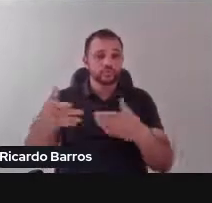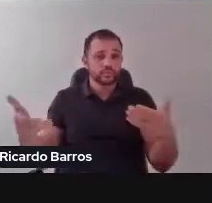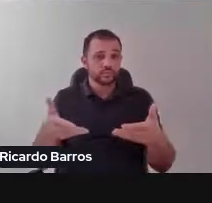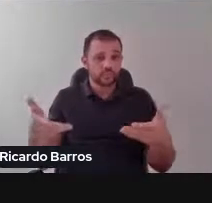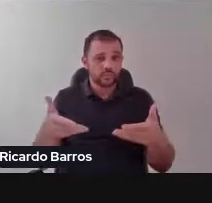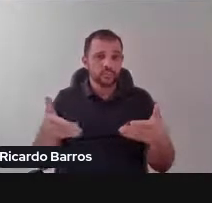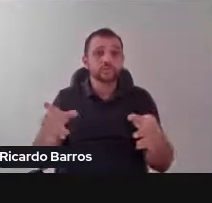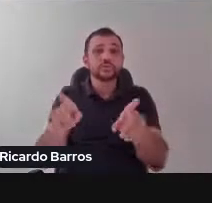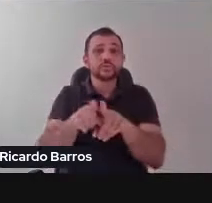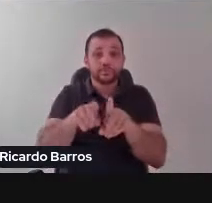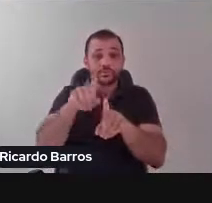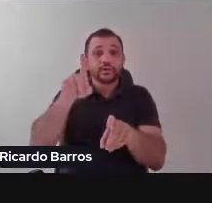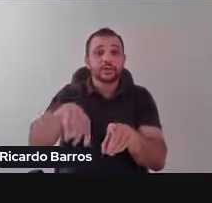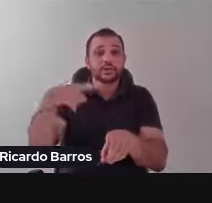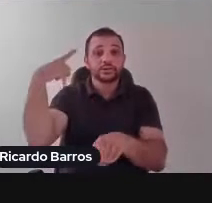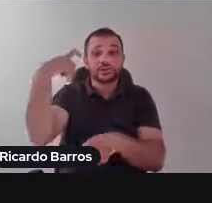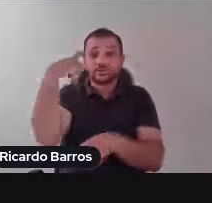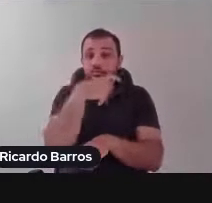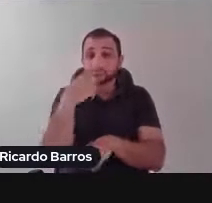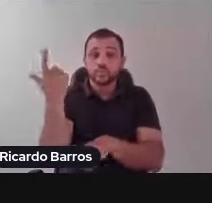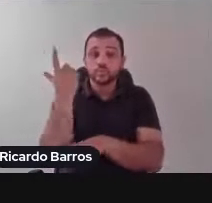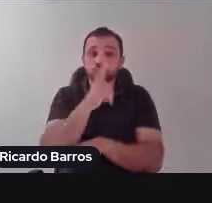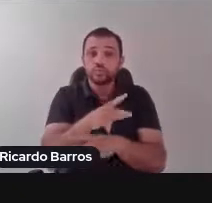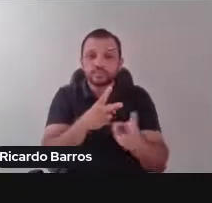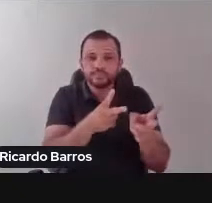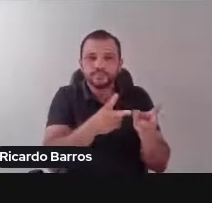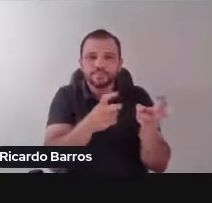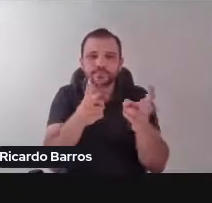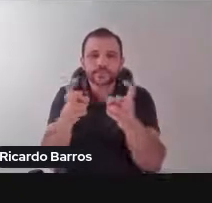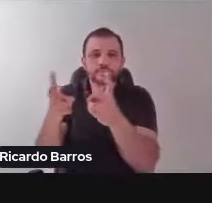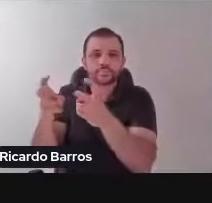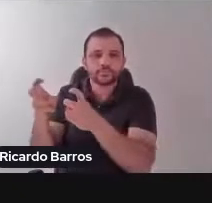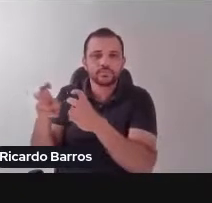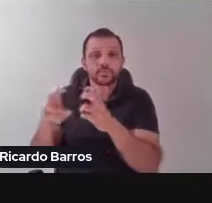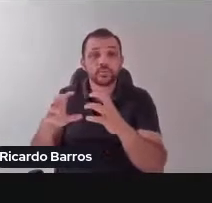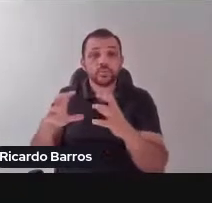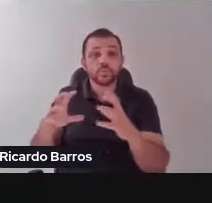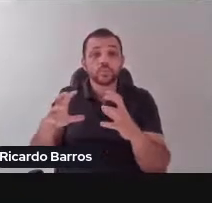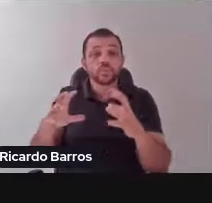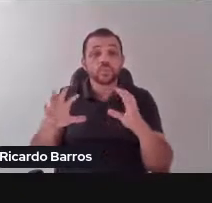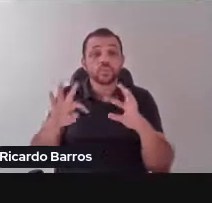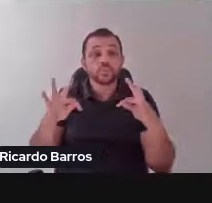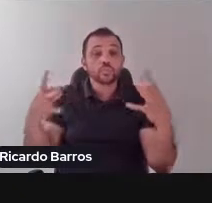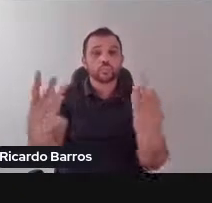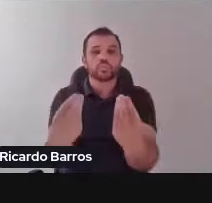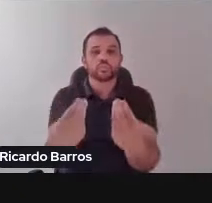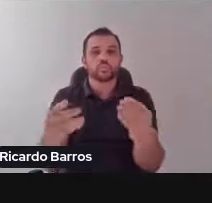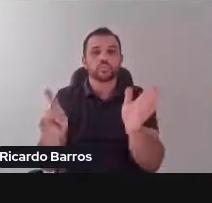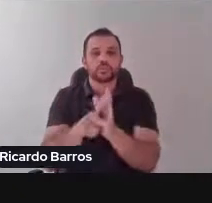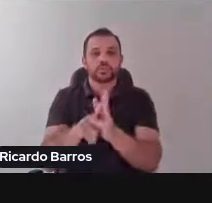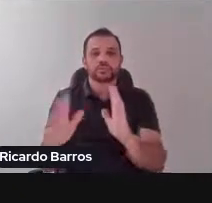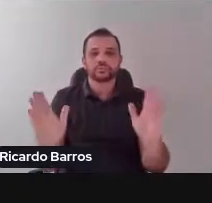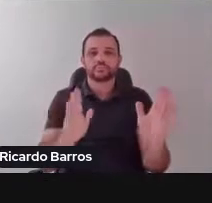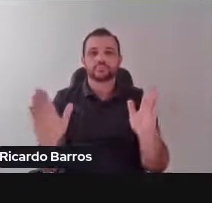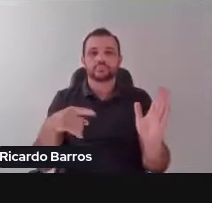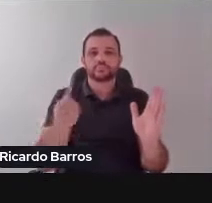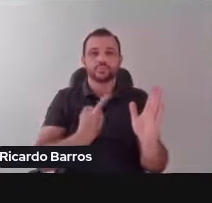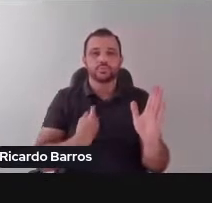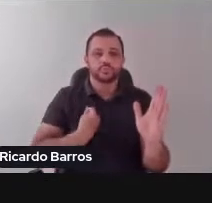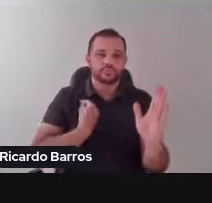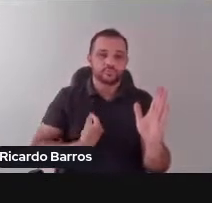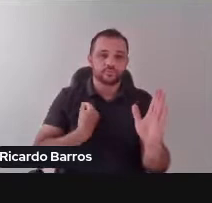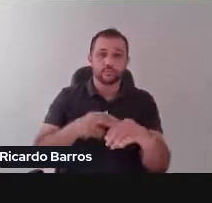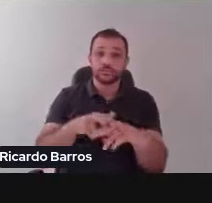dificuldade de perceber a totalidade dos nossos tempos. Com a fé, me parece que nós